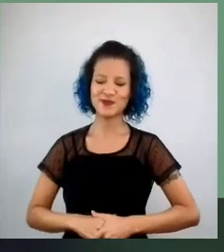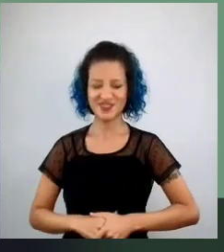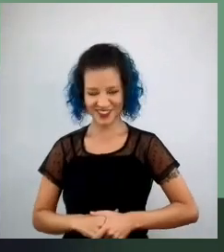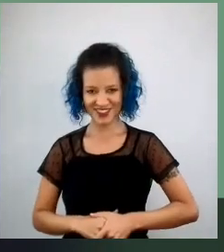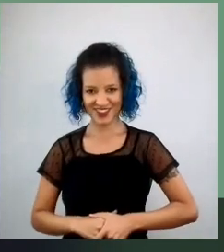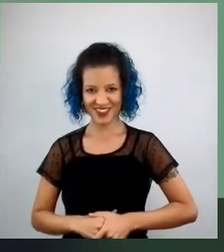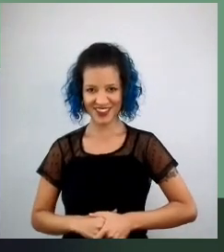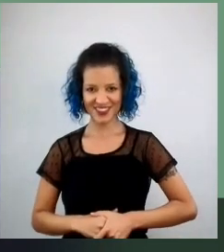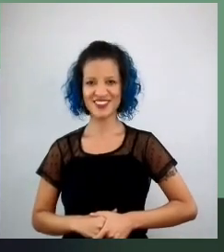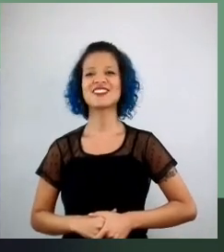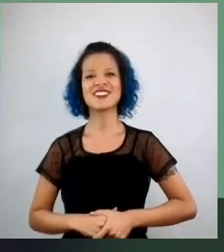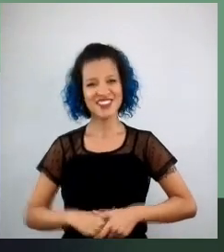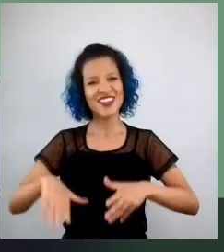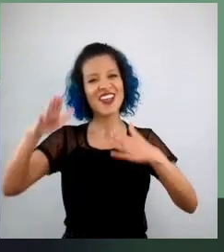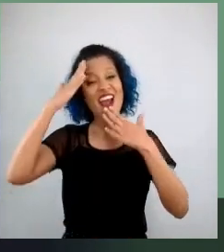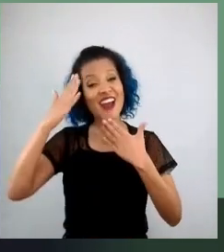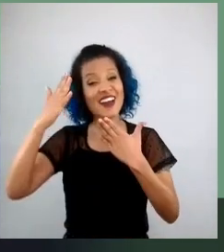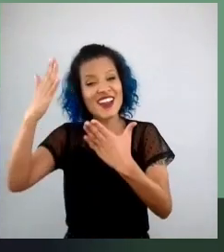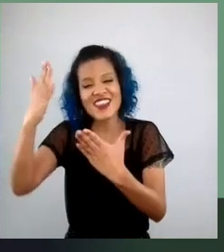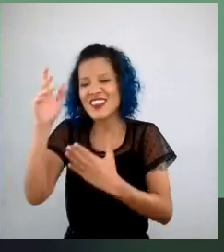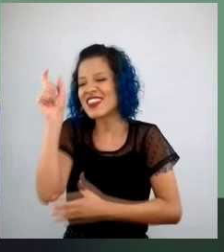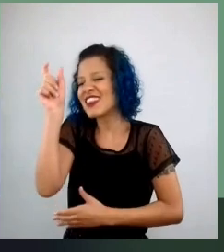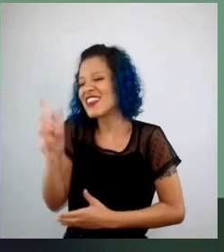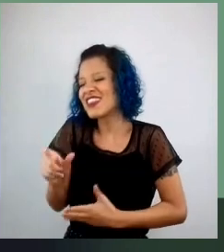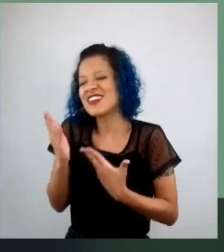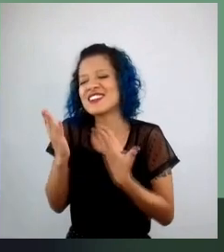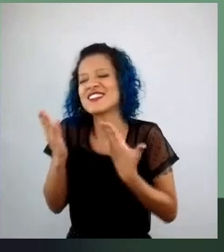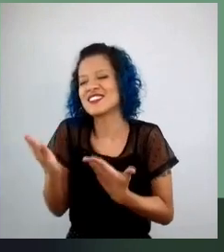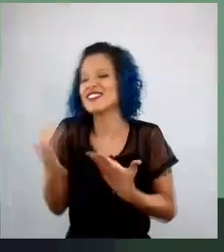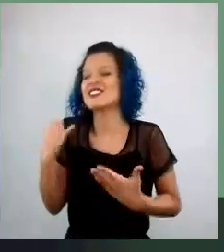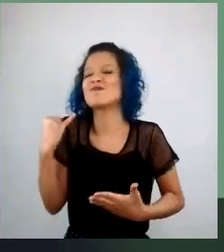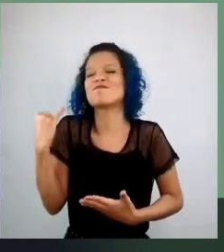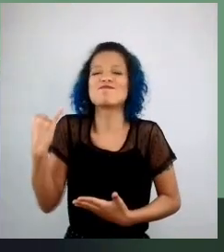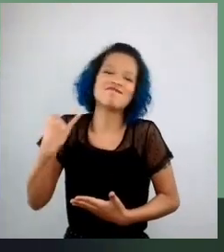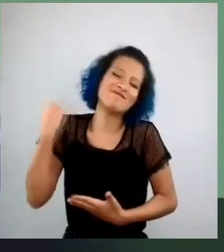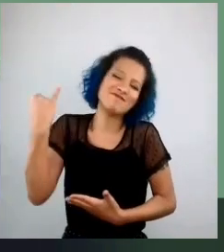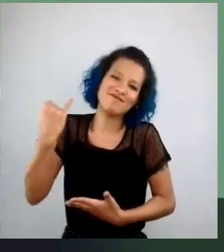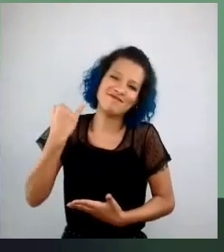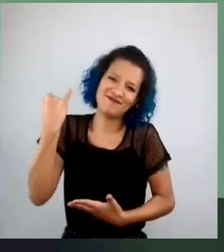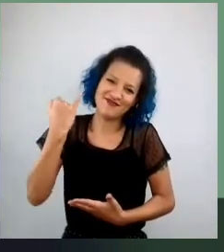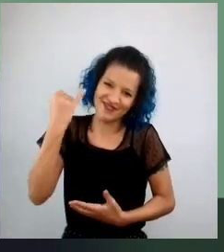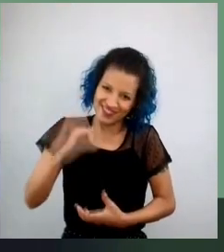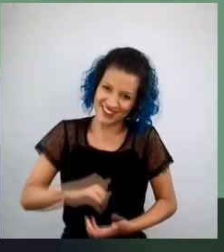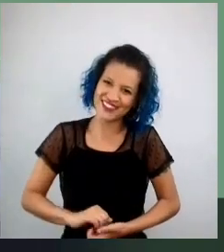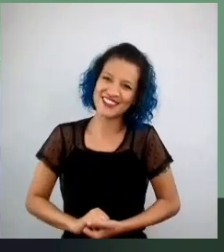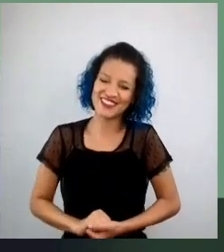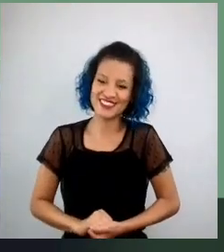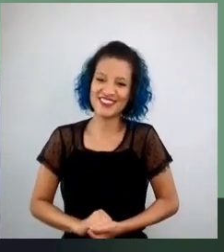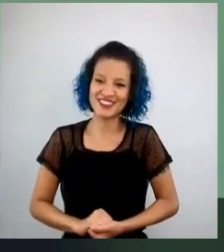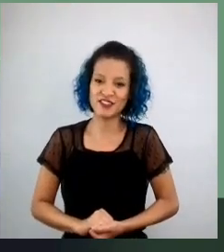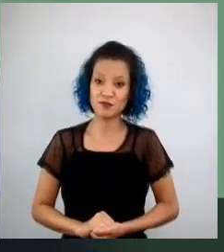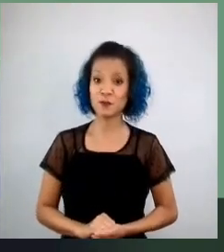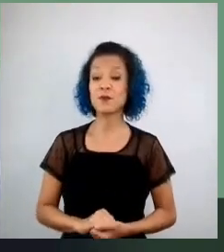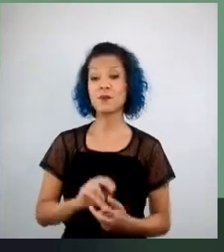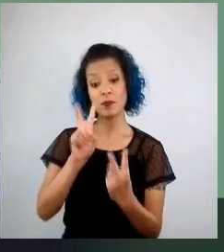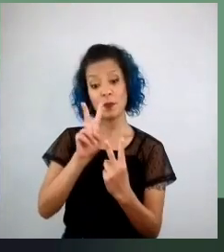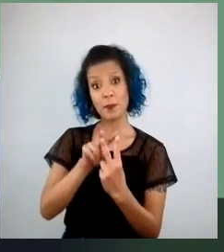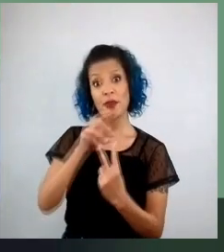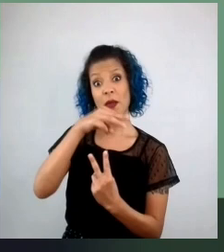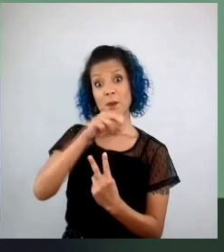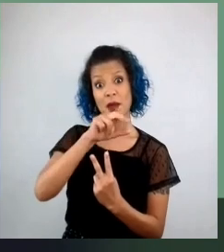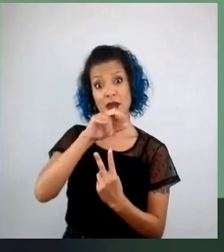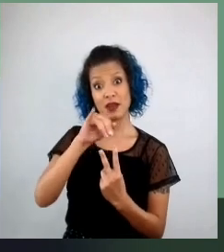eu agradeço profundamente, é muito importante, muito importante. Duas mares também merecem o agradecimento na minha